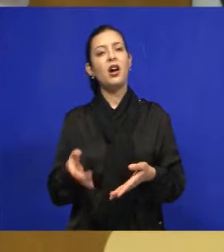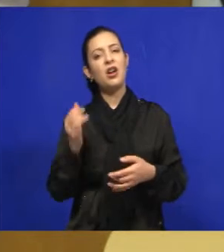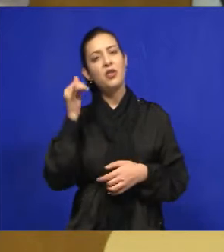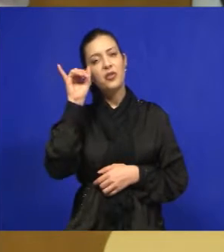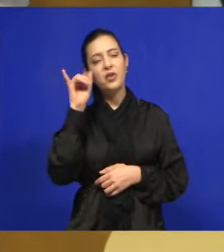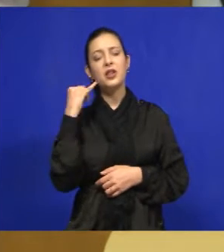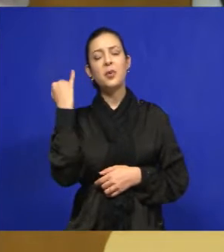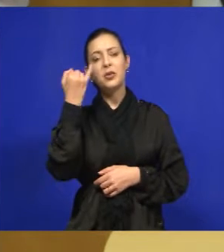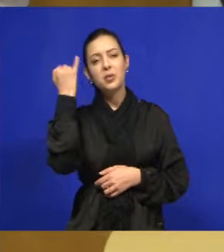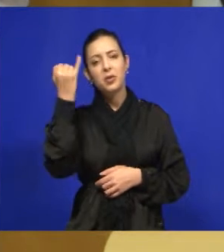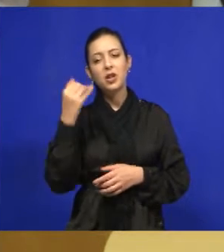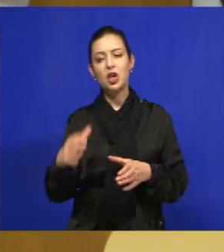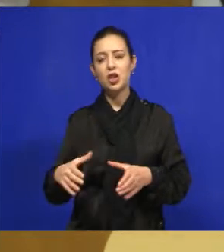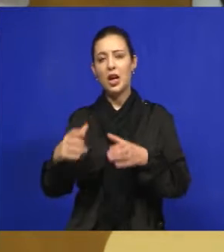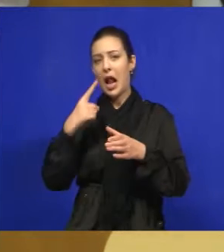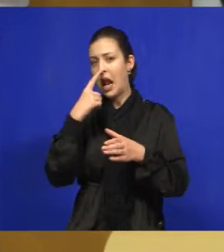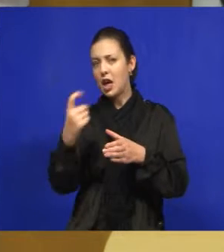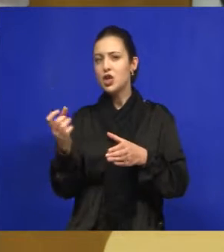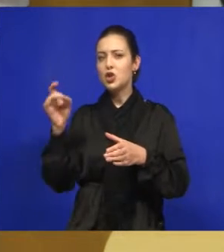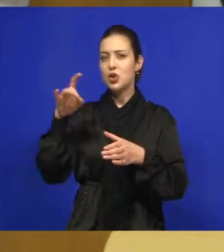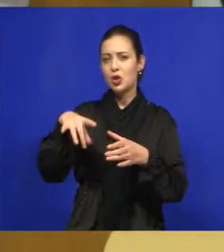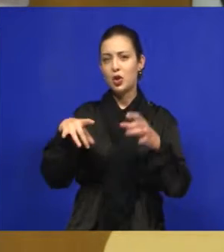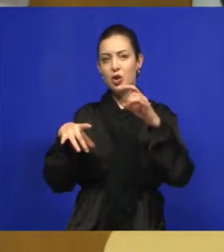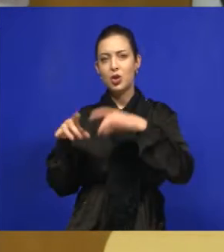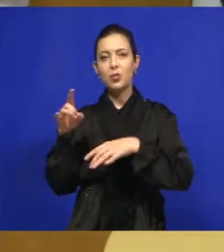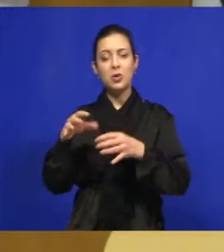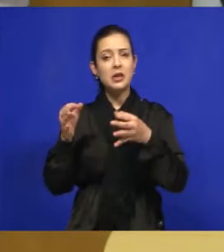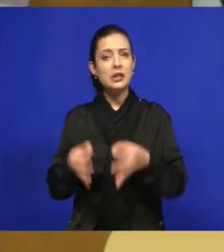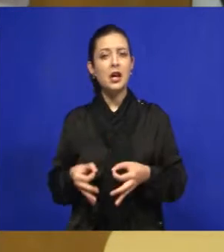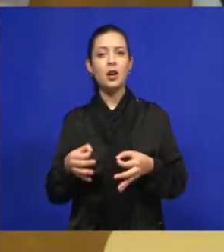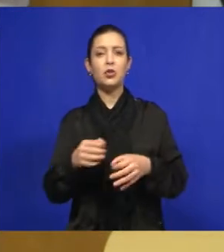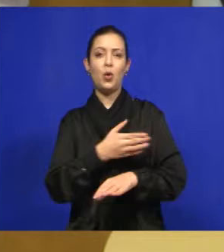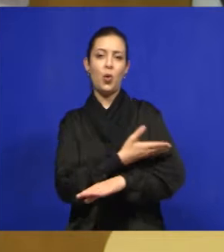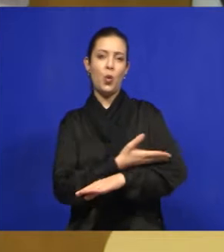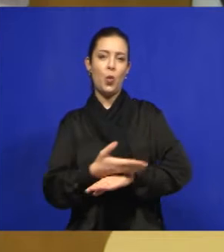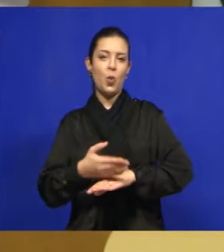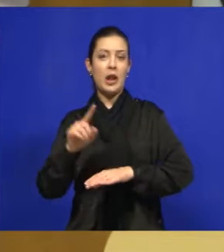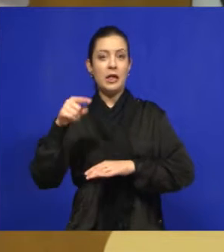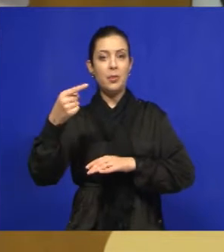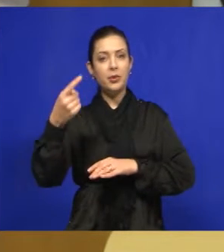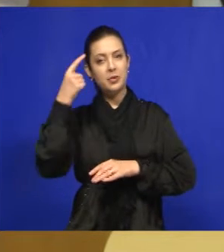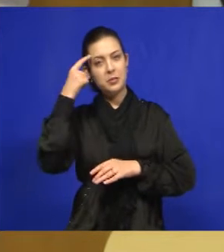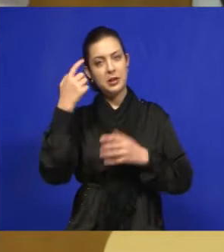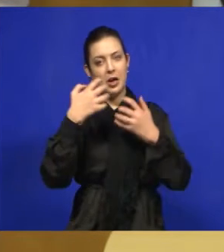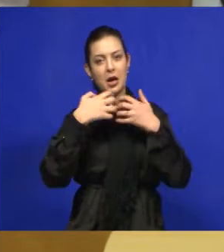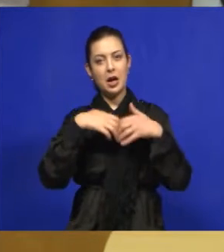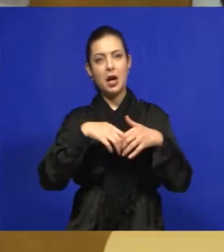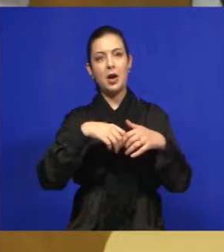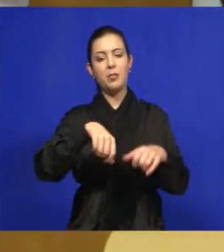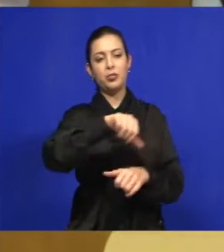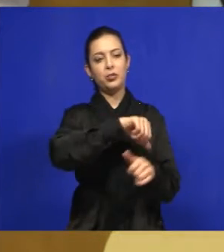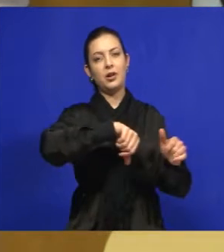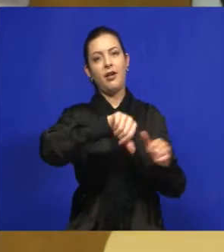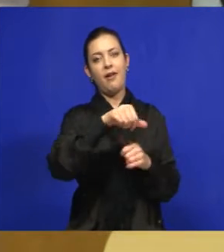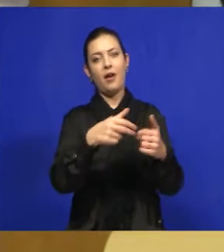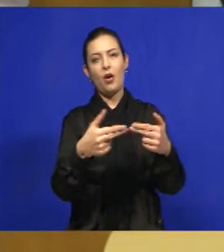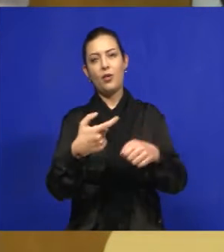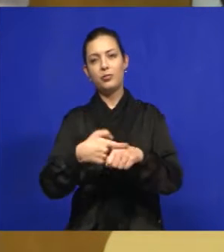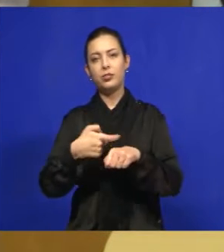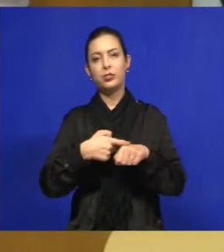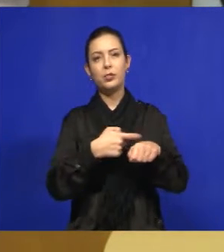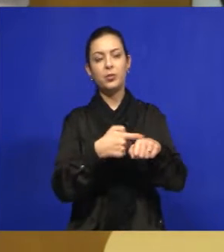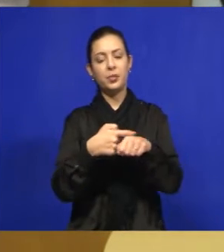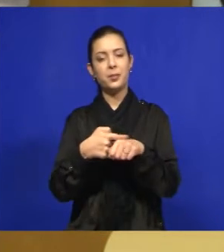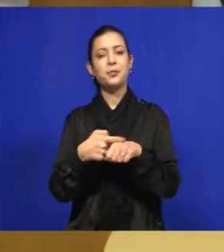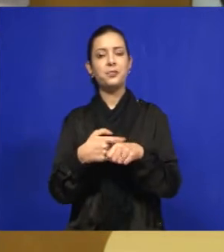isso é muito importante. Nós precisamos mudar a educação primeiro, para depois pensar em mudar as coisas que